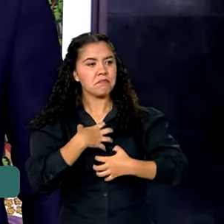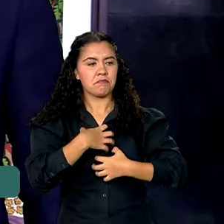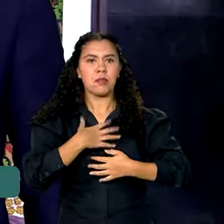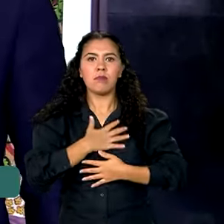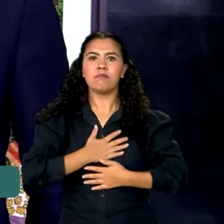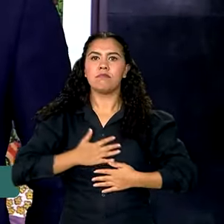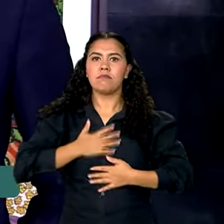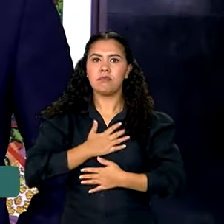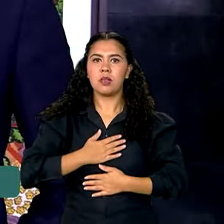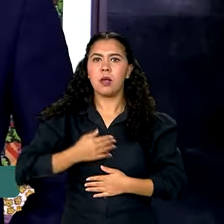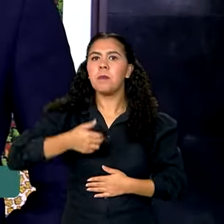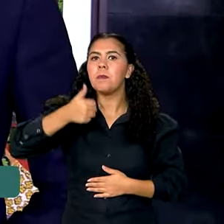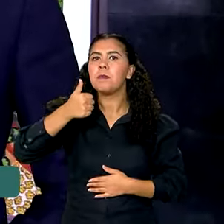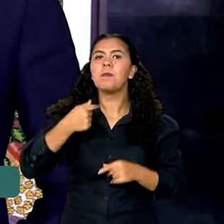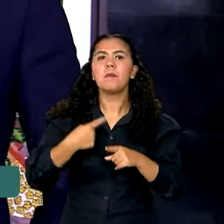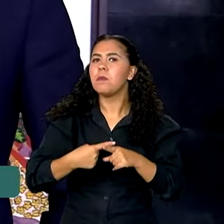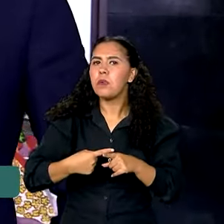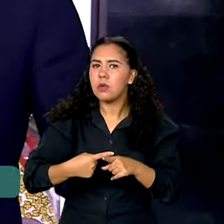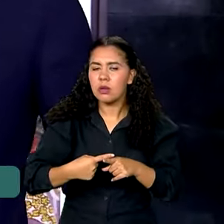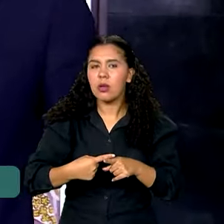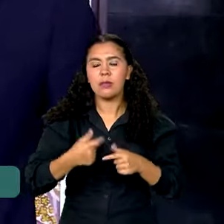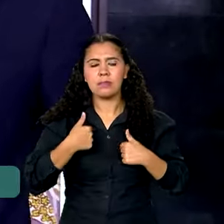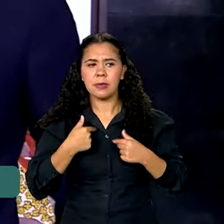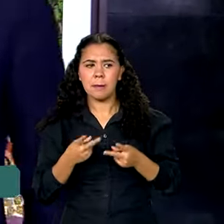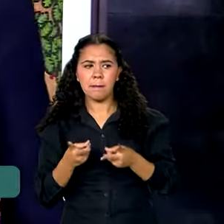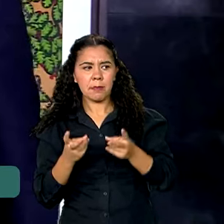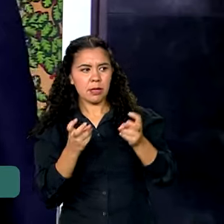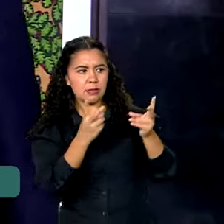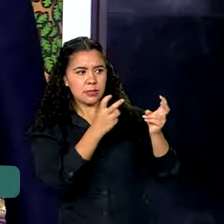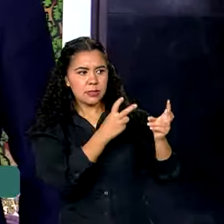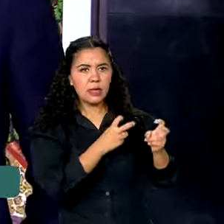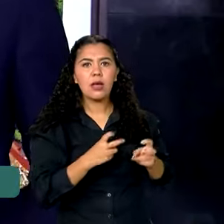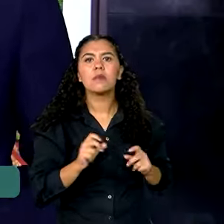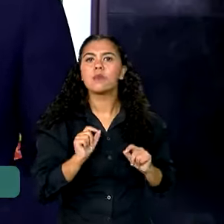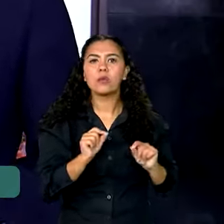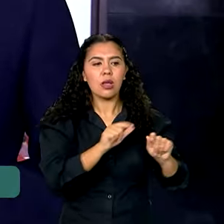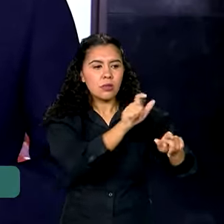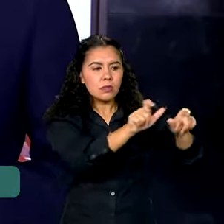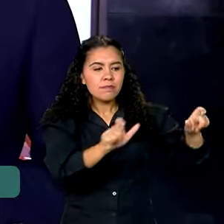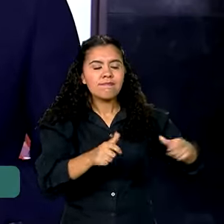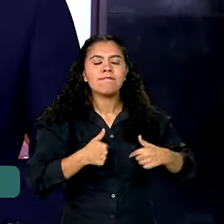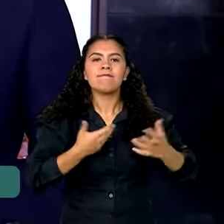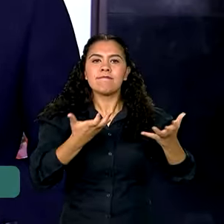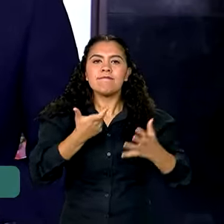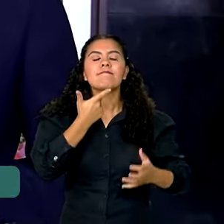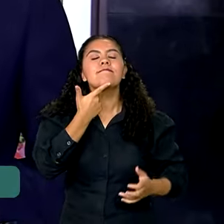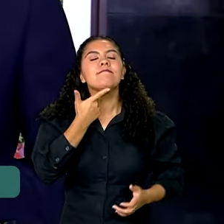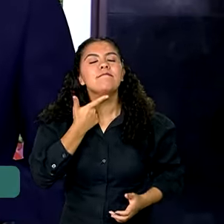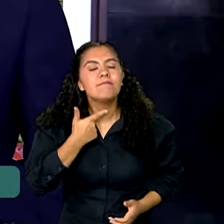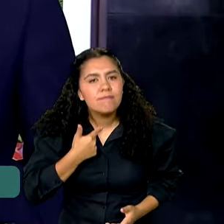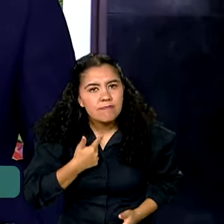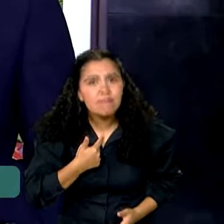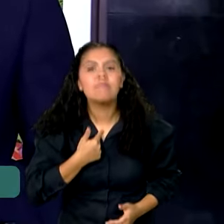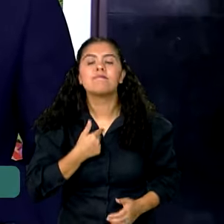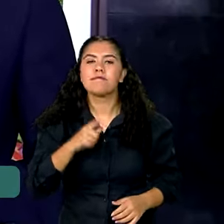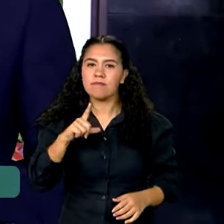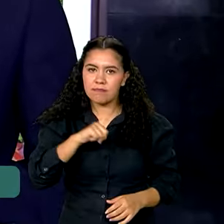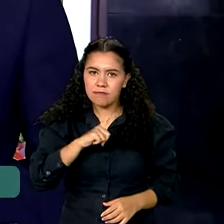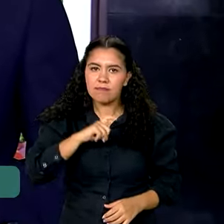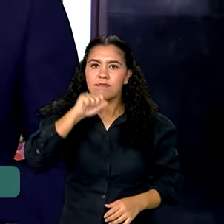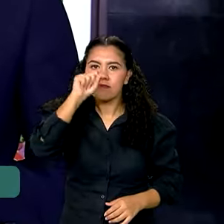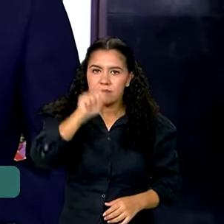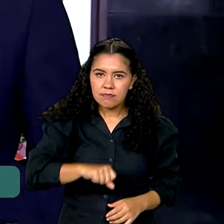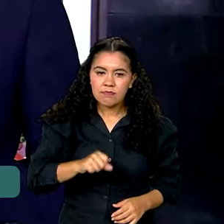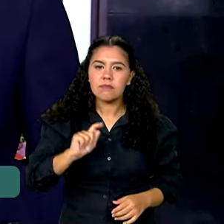Em primeiro lugar, porque percebo de parte de todos e de todas um desejo comum de que nós